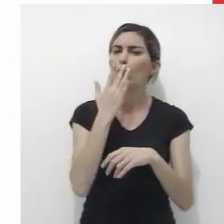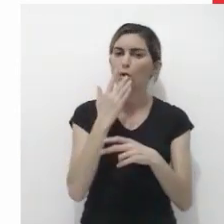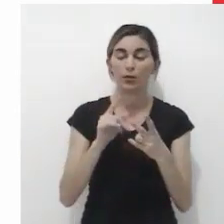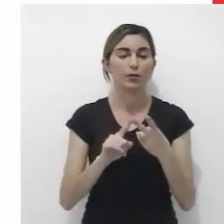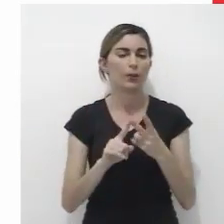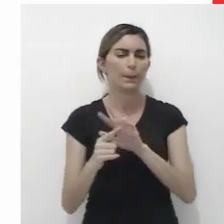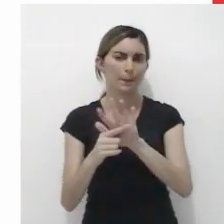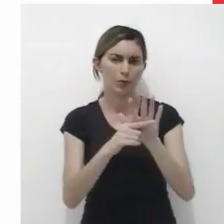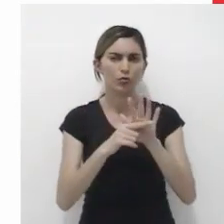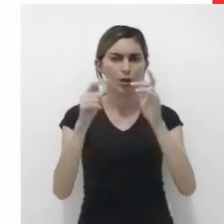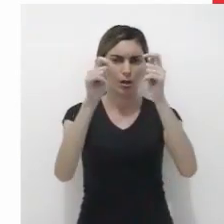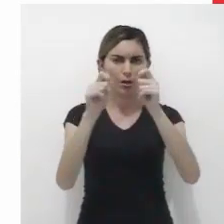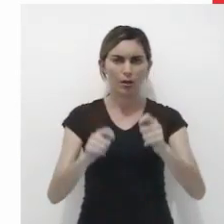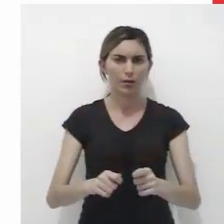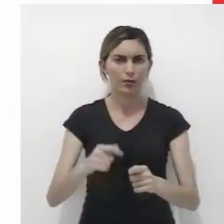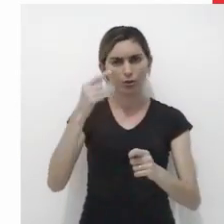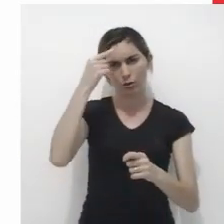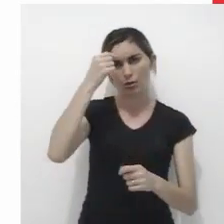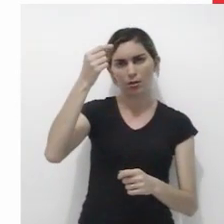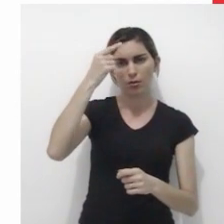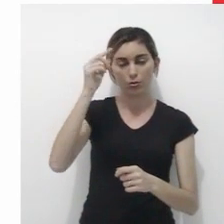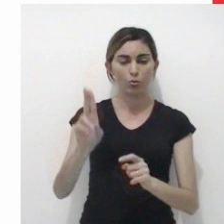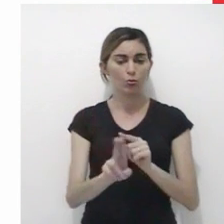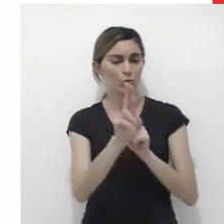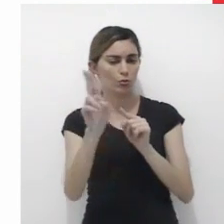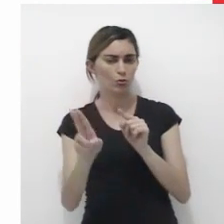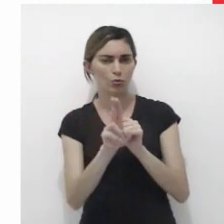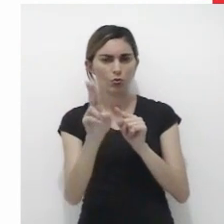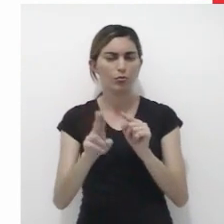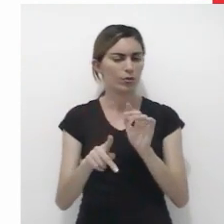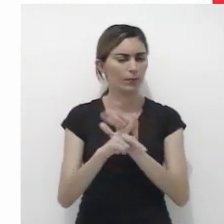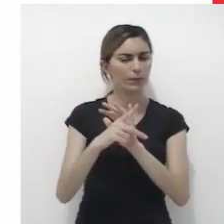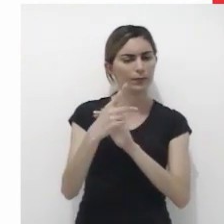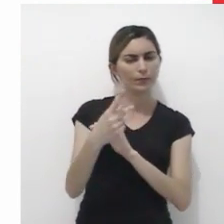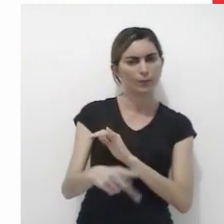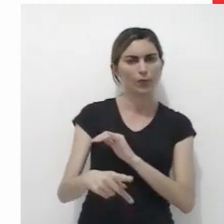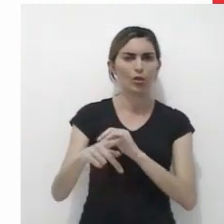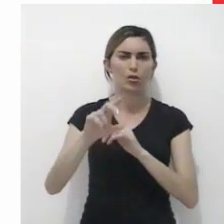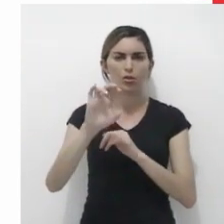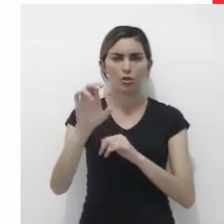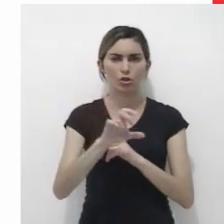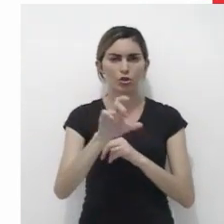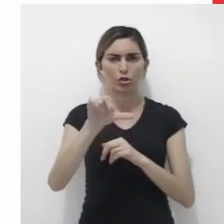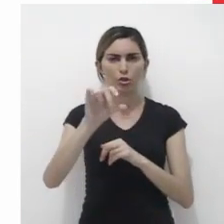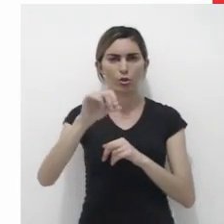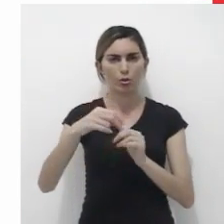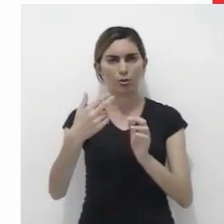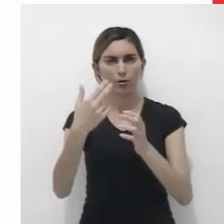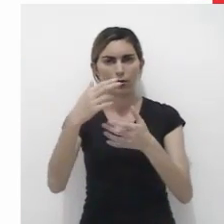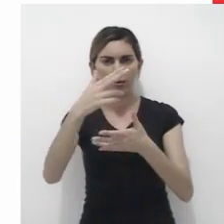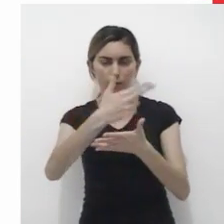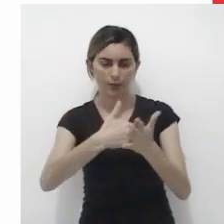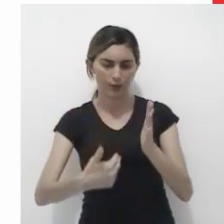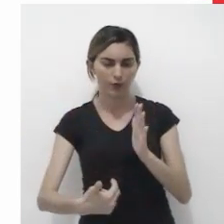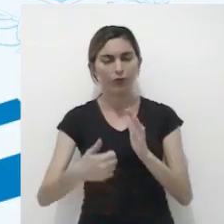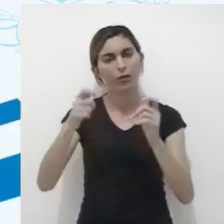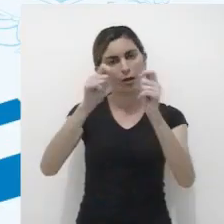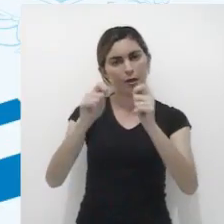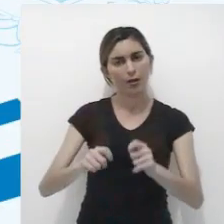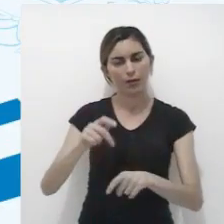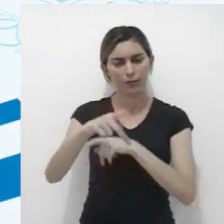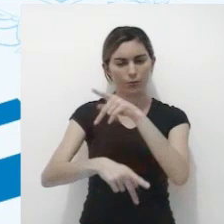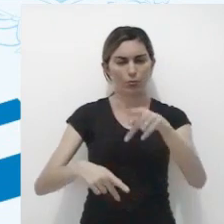erudito de um artista acadêmico, se utilizando, se apropriando da xilogravura, que é uma arte popular.